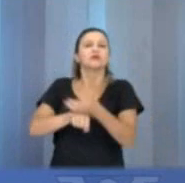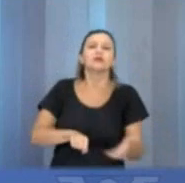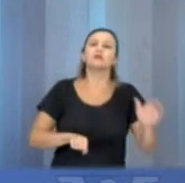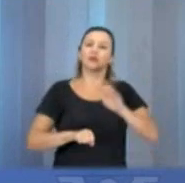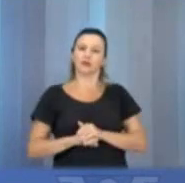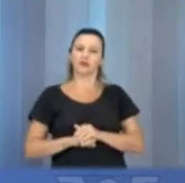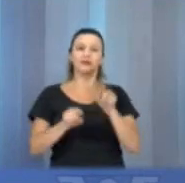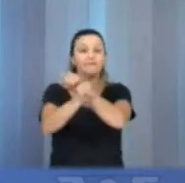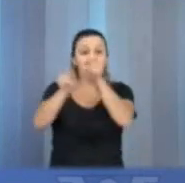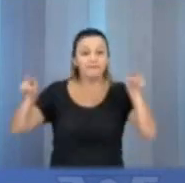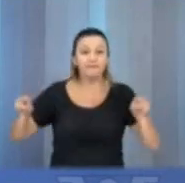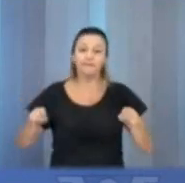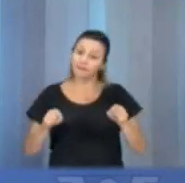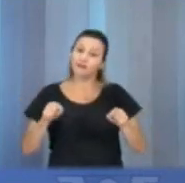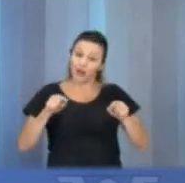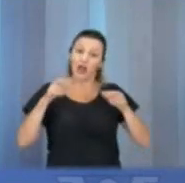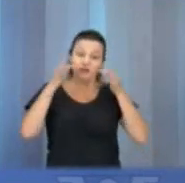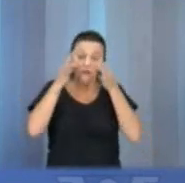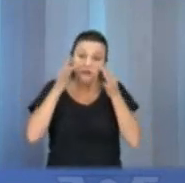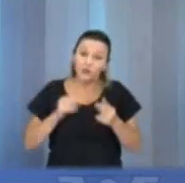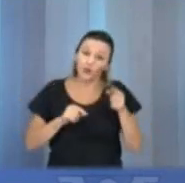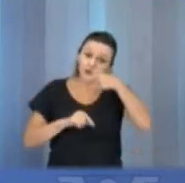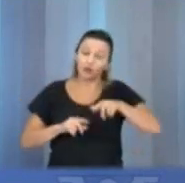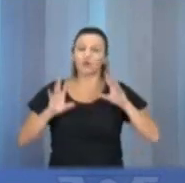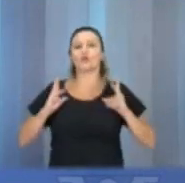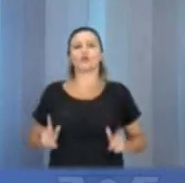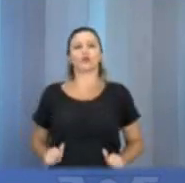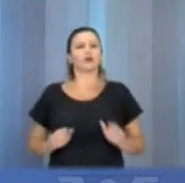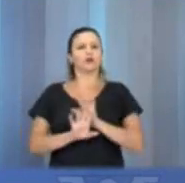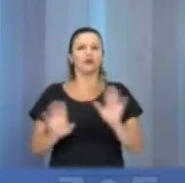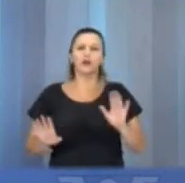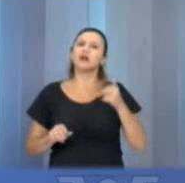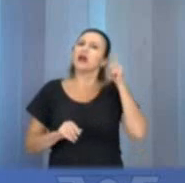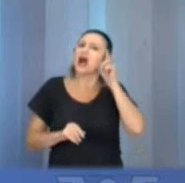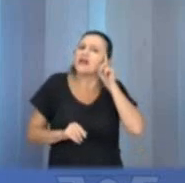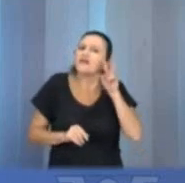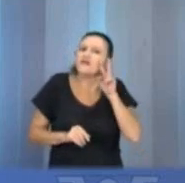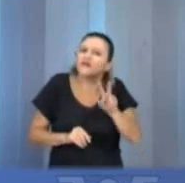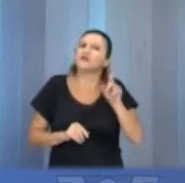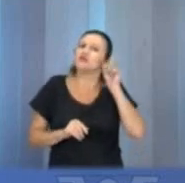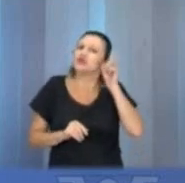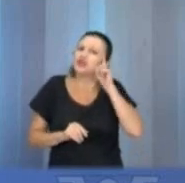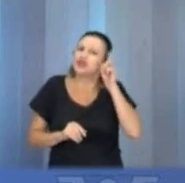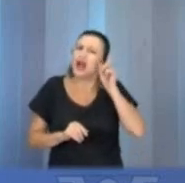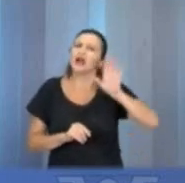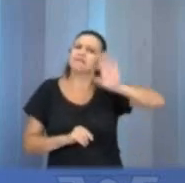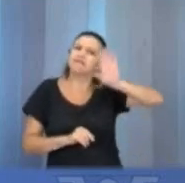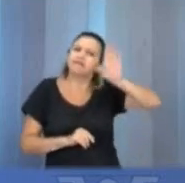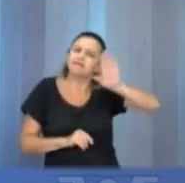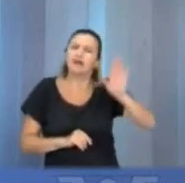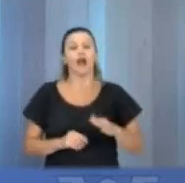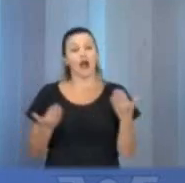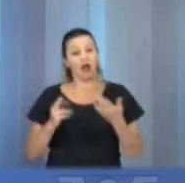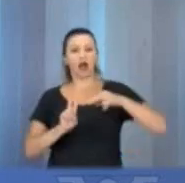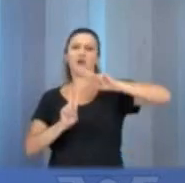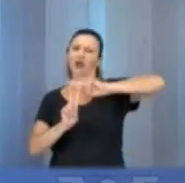telespectadores são testemunhas da nossa lisura e viram como foi a nossa cobertura diária dessas eleições. De toda forma, a TV